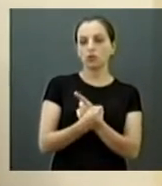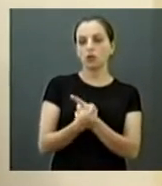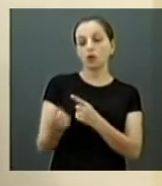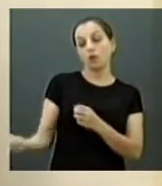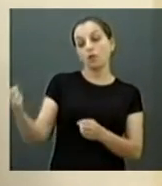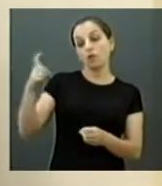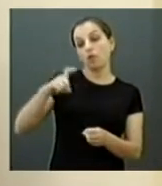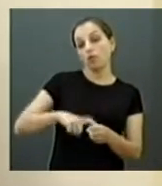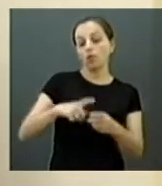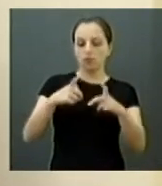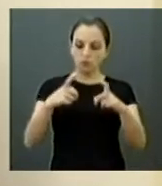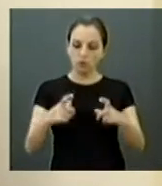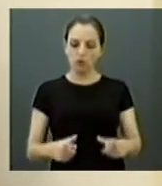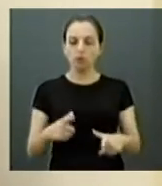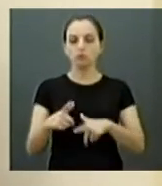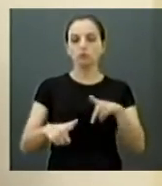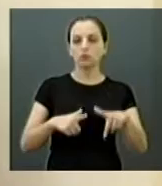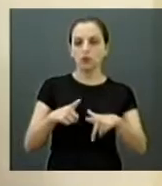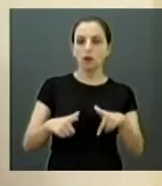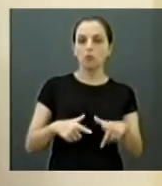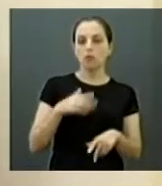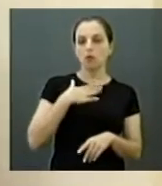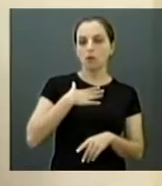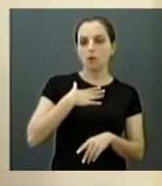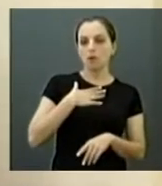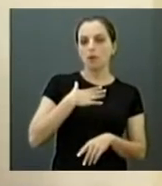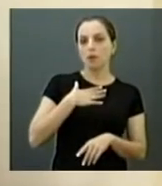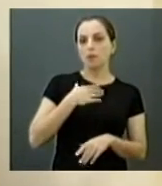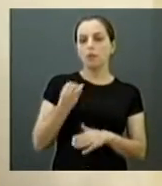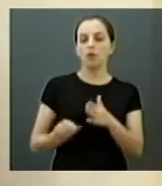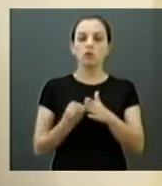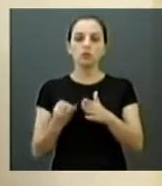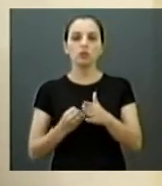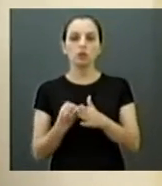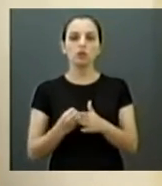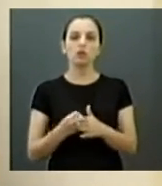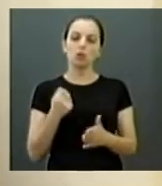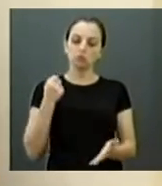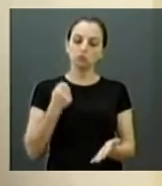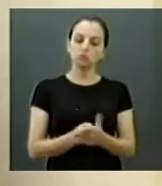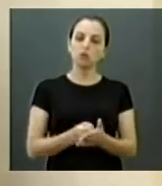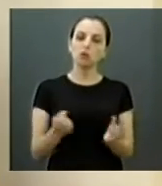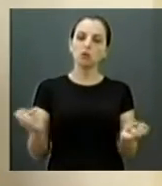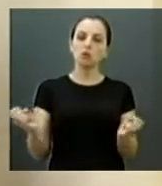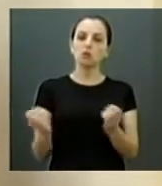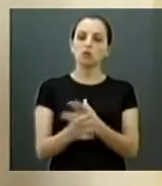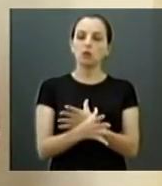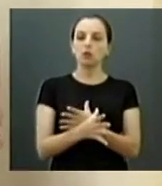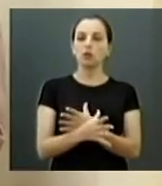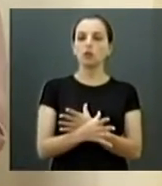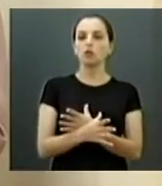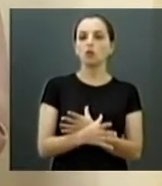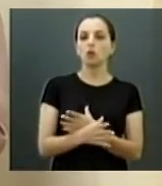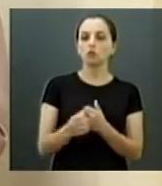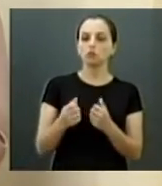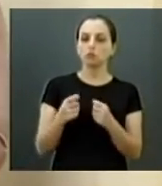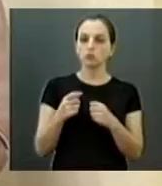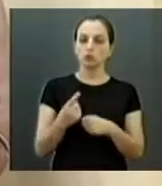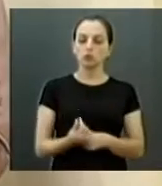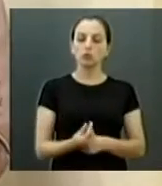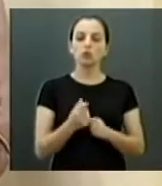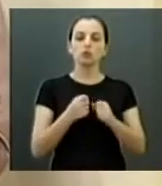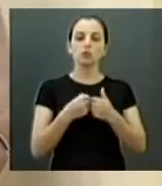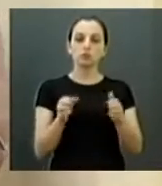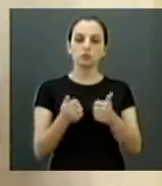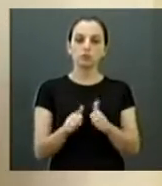contato com as mesmas entidades que tinham confirmado o corte dos passes, nenhuma delas nos afirmou que, de fato,